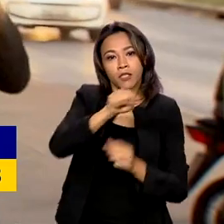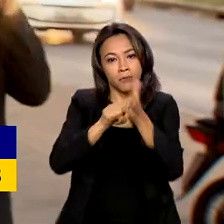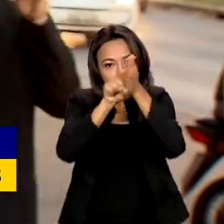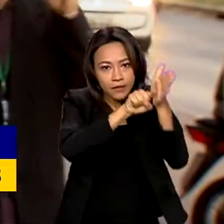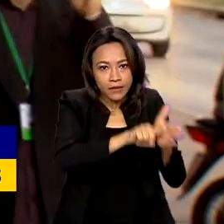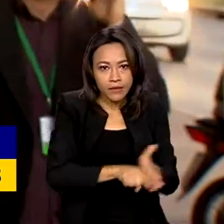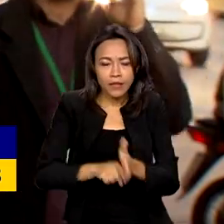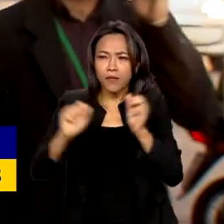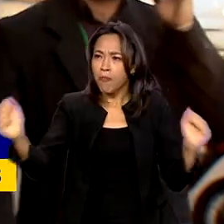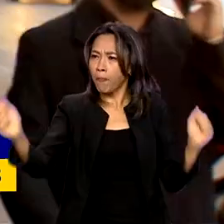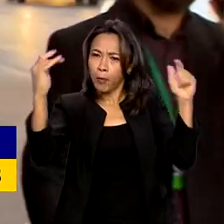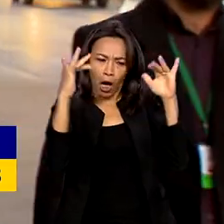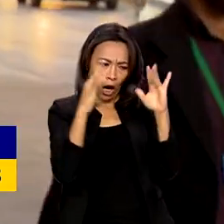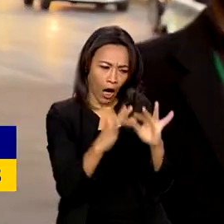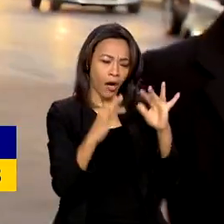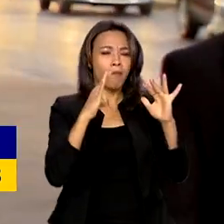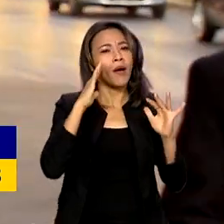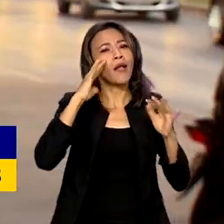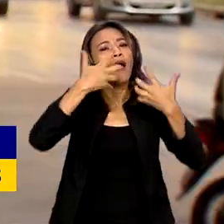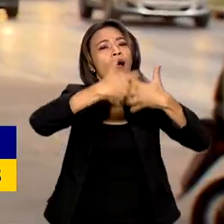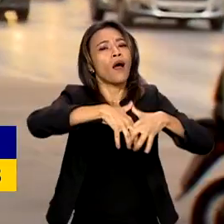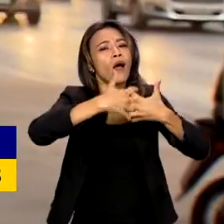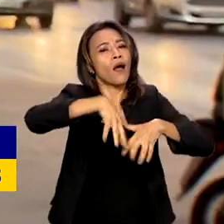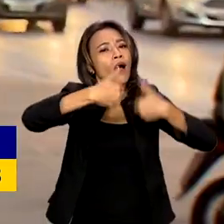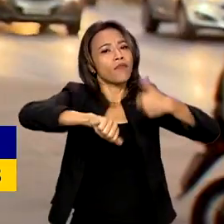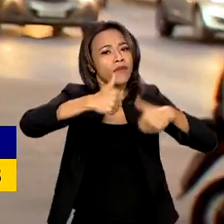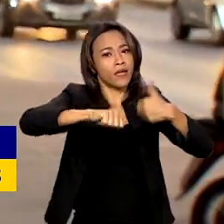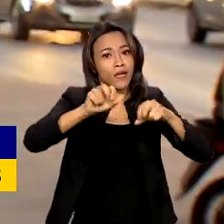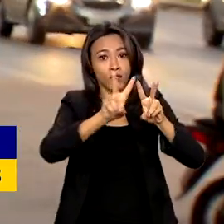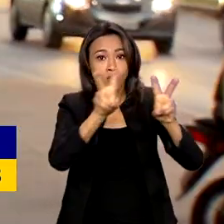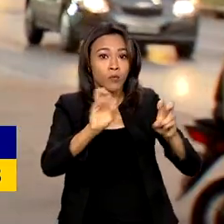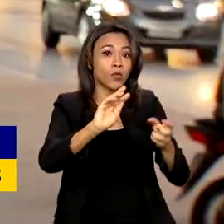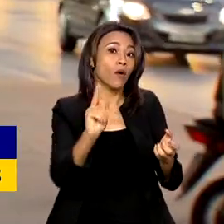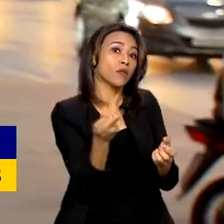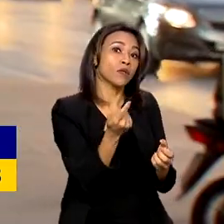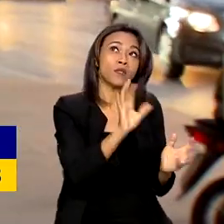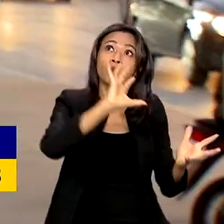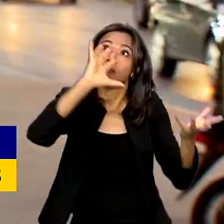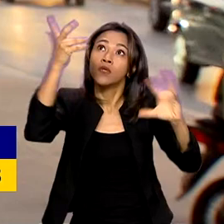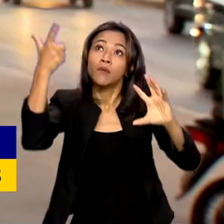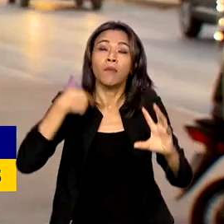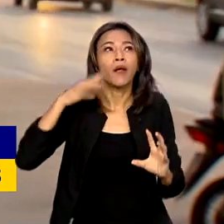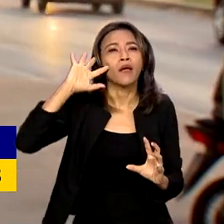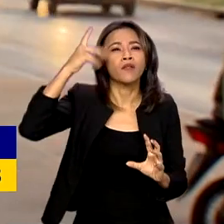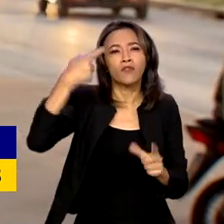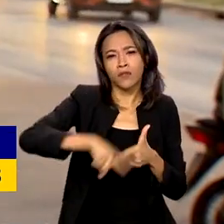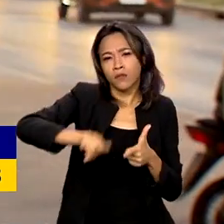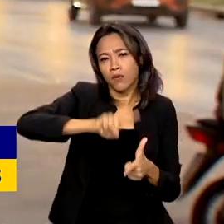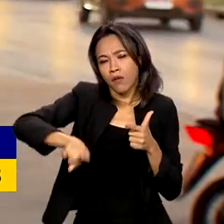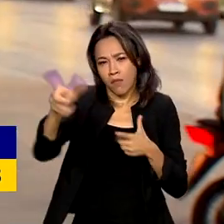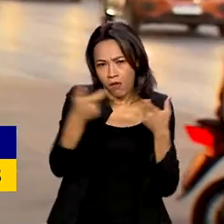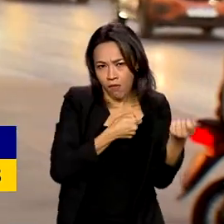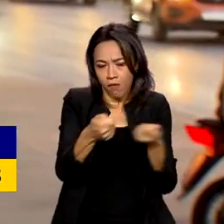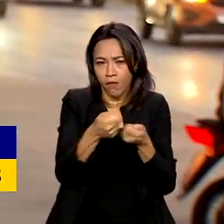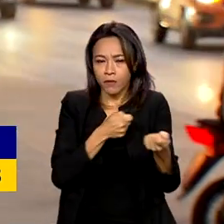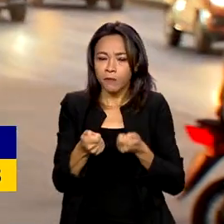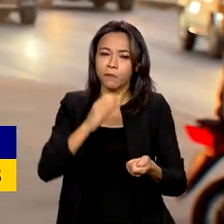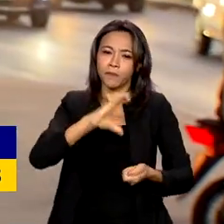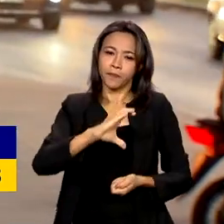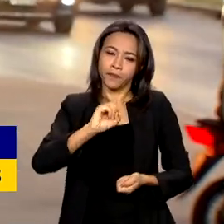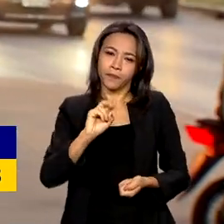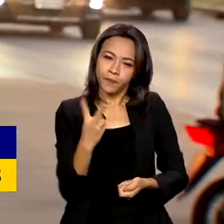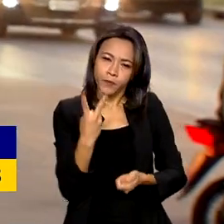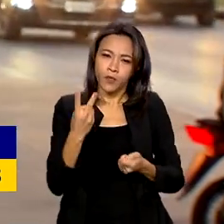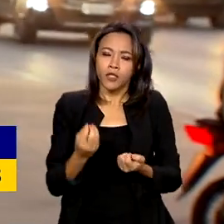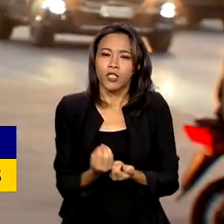reúnem para analisar as mudanças climáticas e buscar soluções e acordos para controlar as emissões de gases